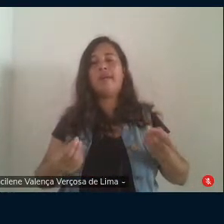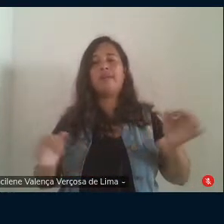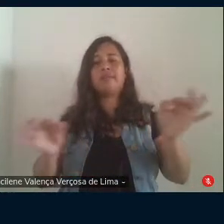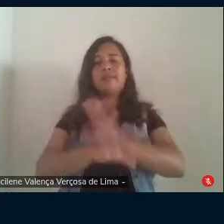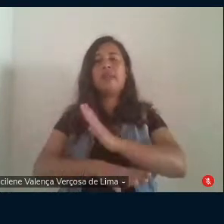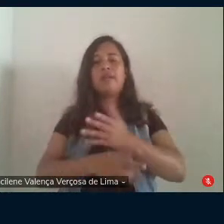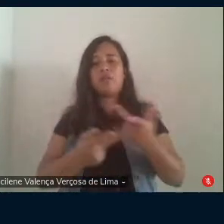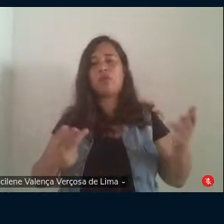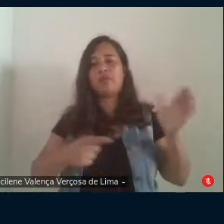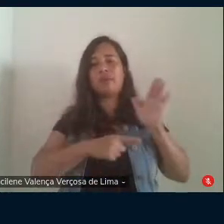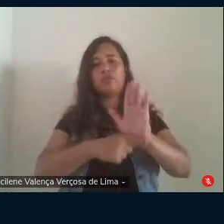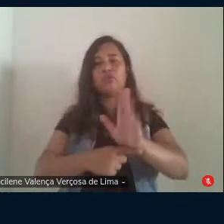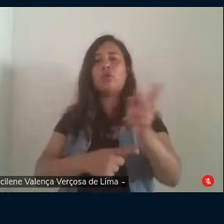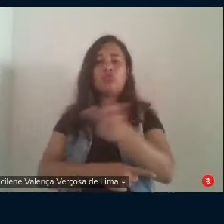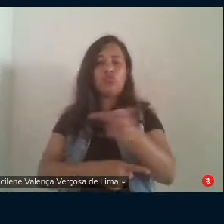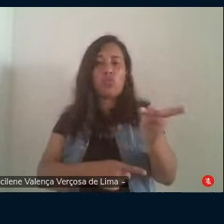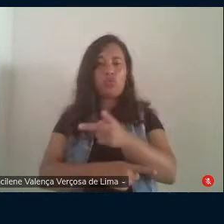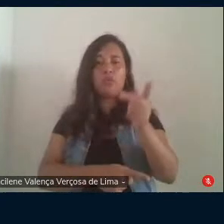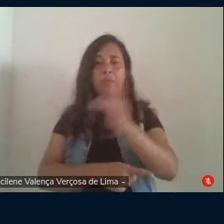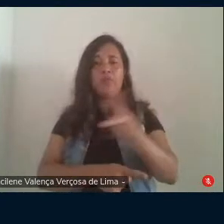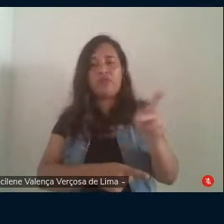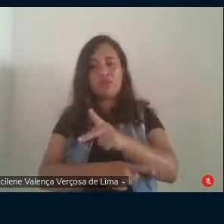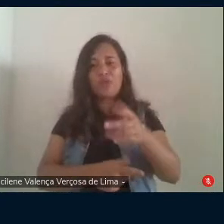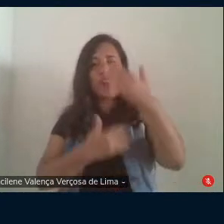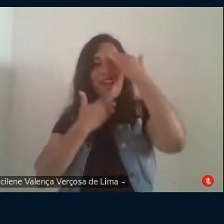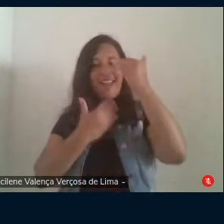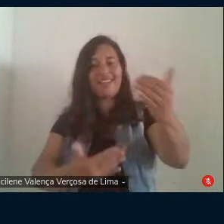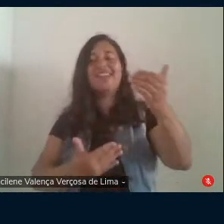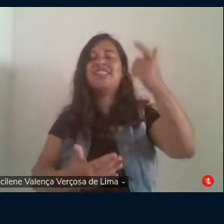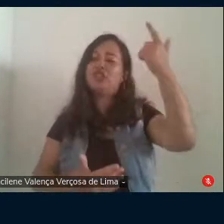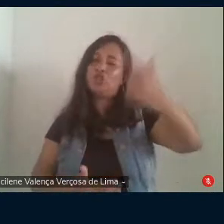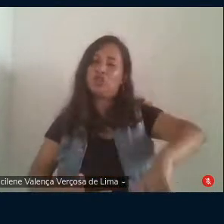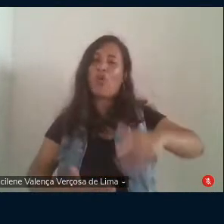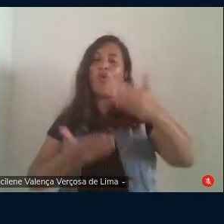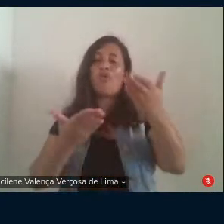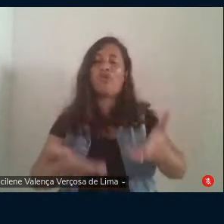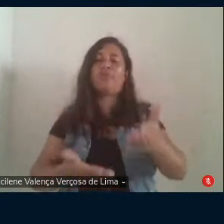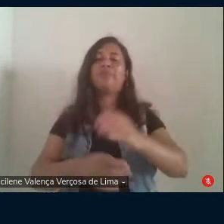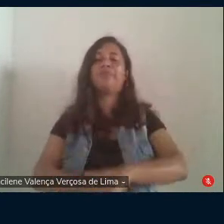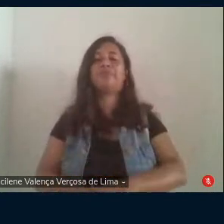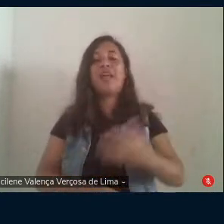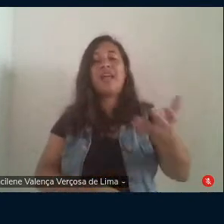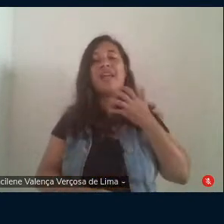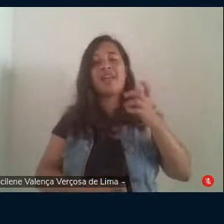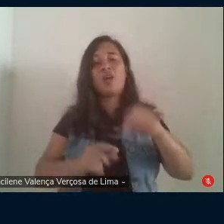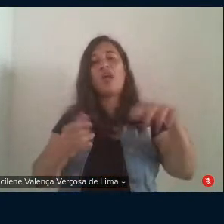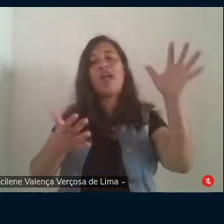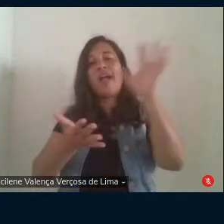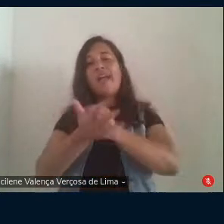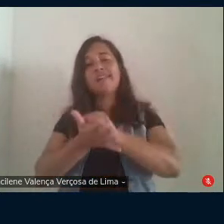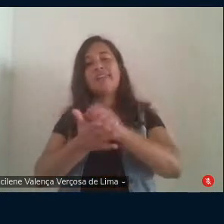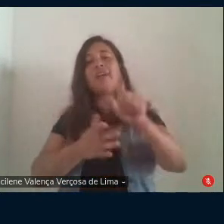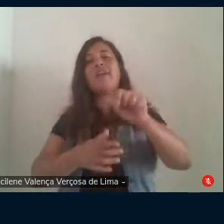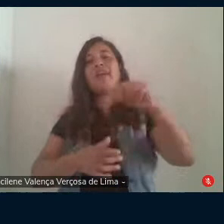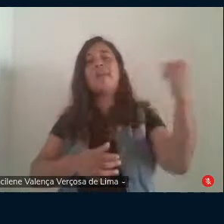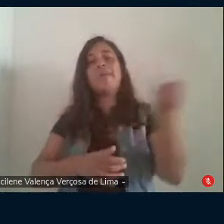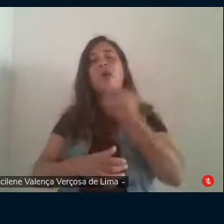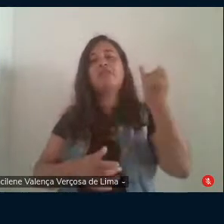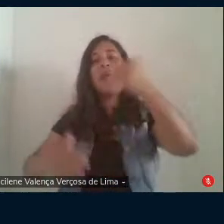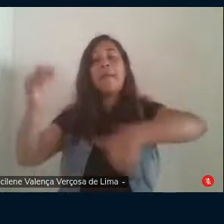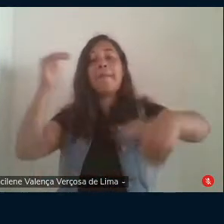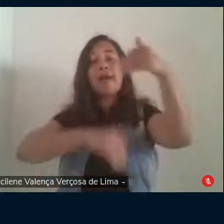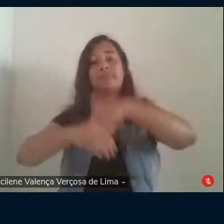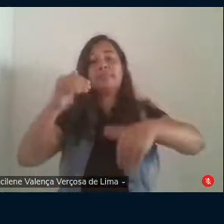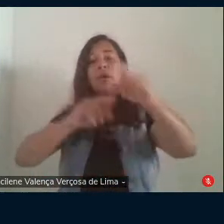contribuições dos dois professores eu agradeço mais uma vez por ela queria registrar a importante participação aqui